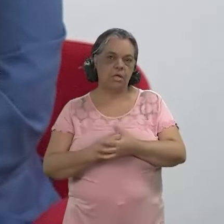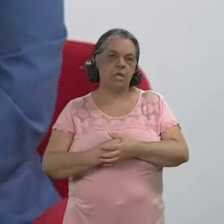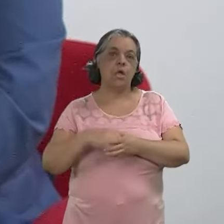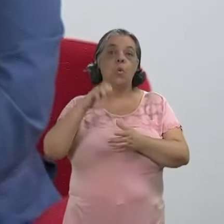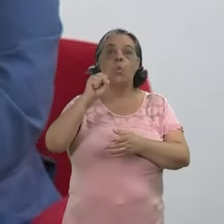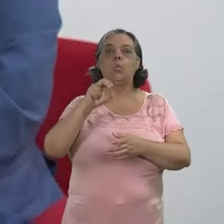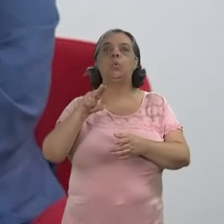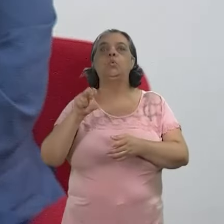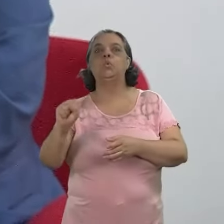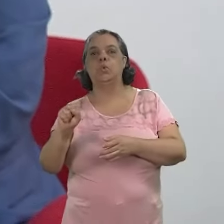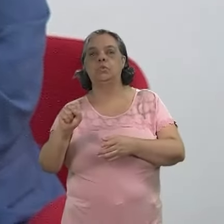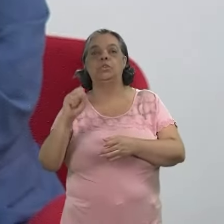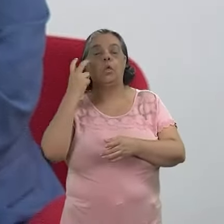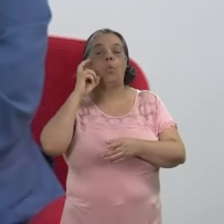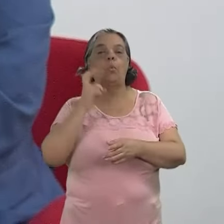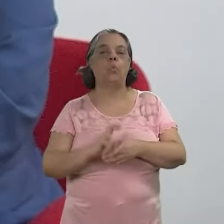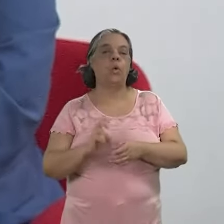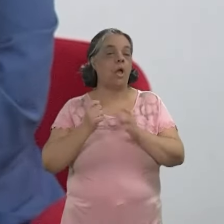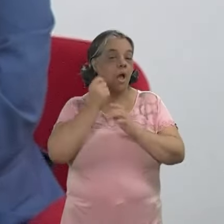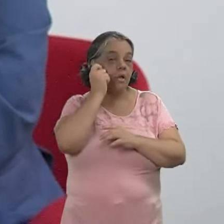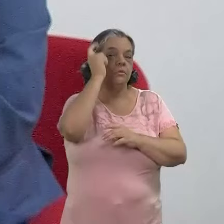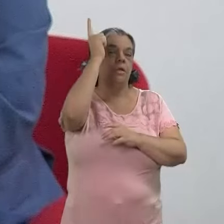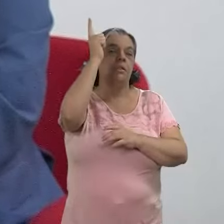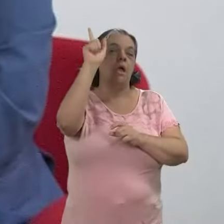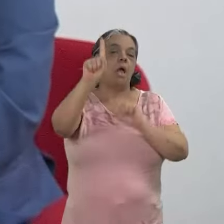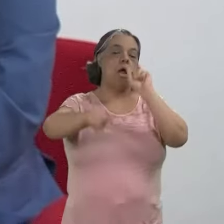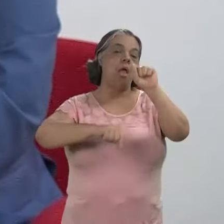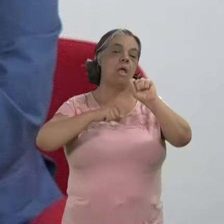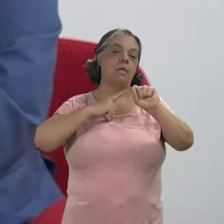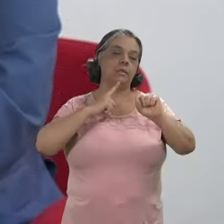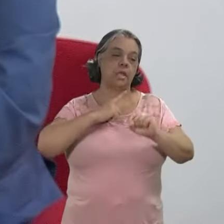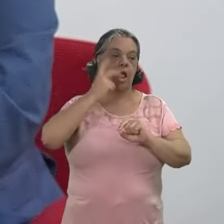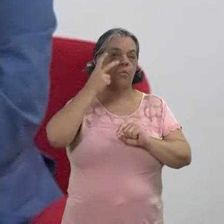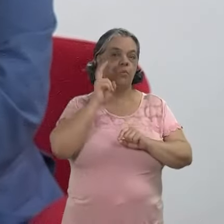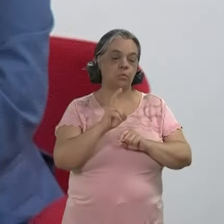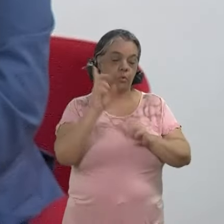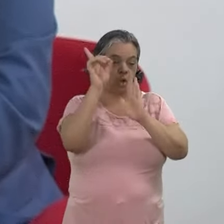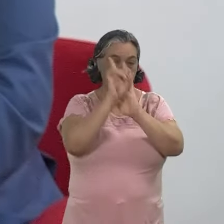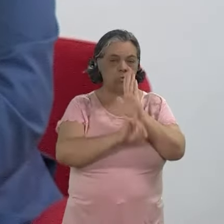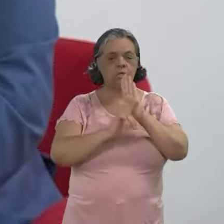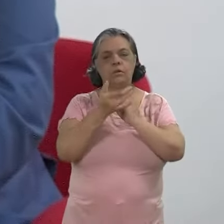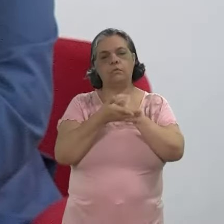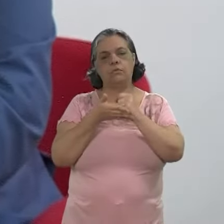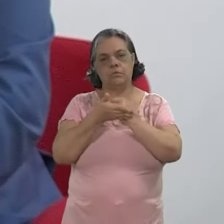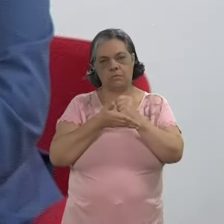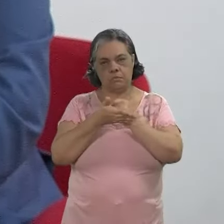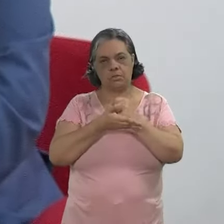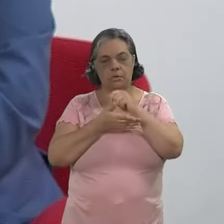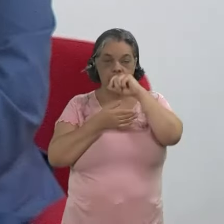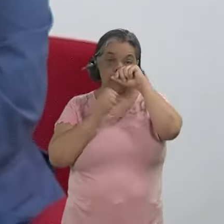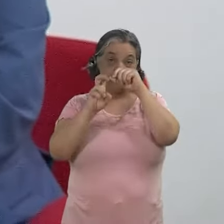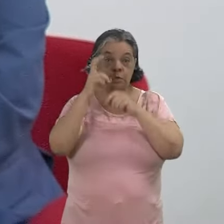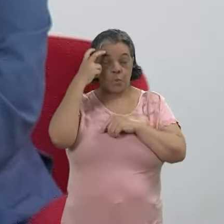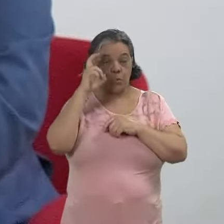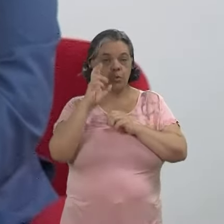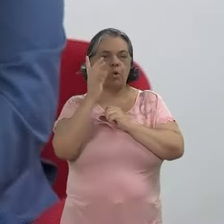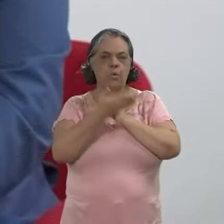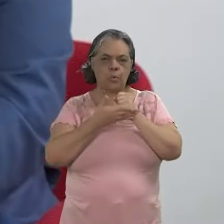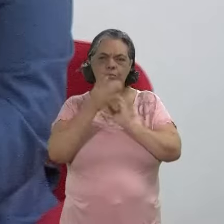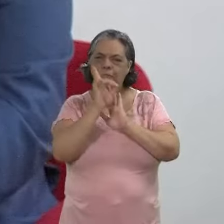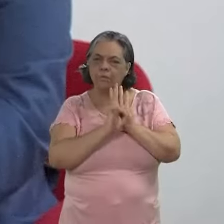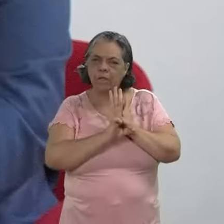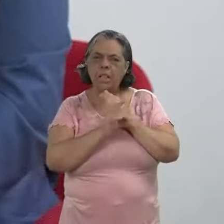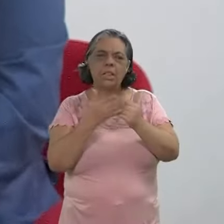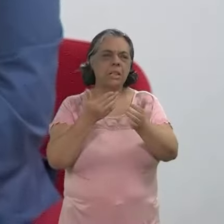e seria o SUS da cultura. E essa ideia tem a ver com a ideia de que a cultura é um direito fundamental. E se a cultura é um